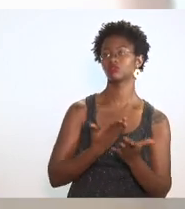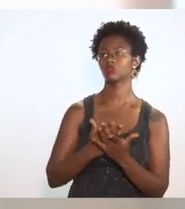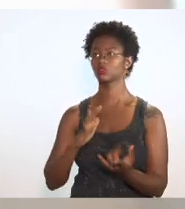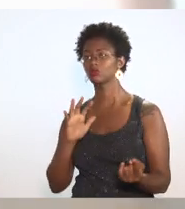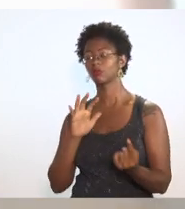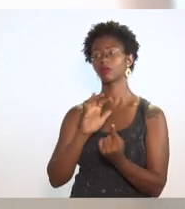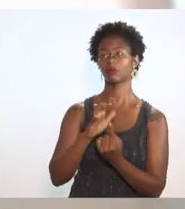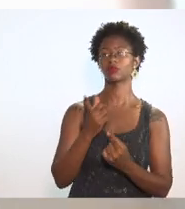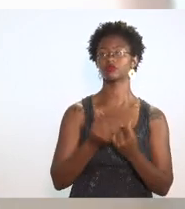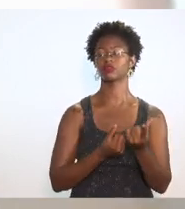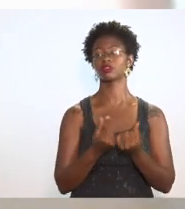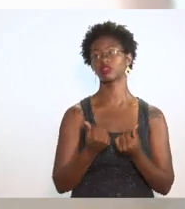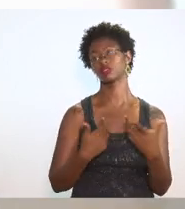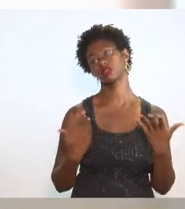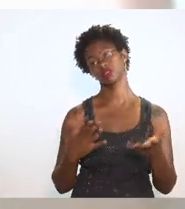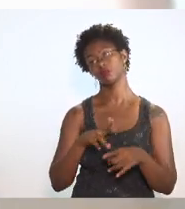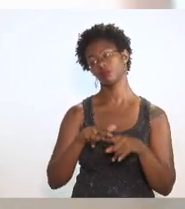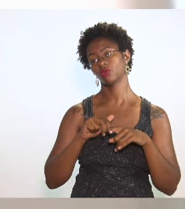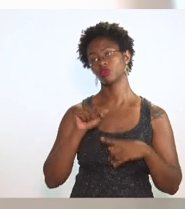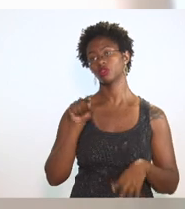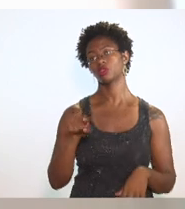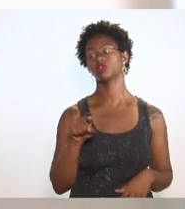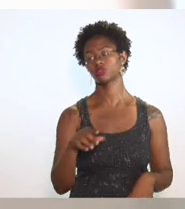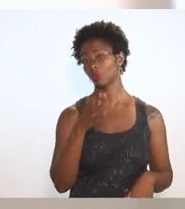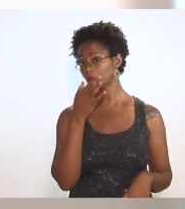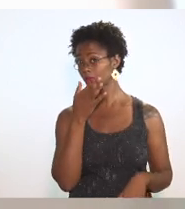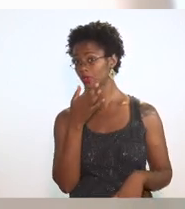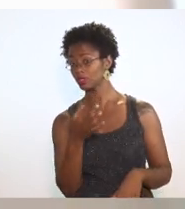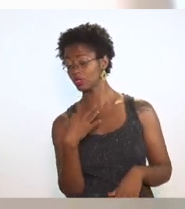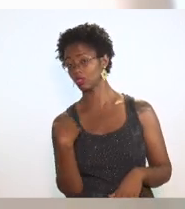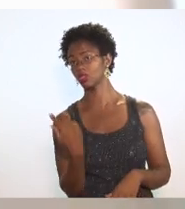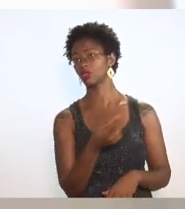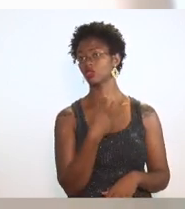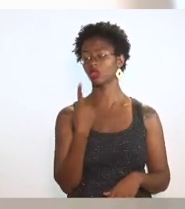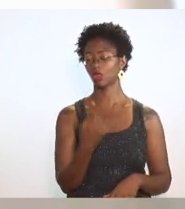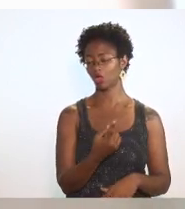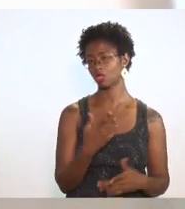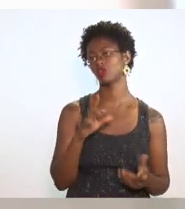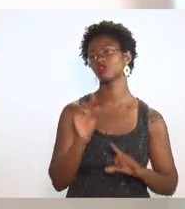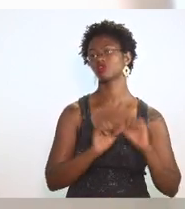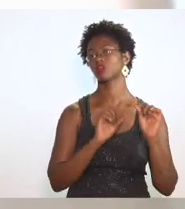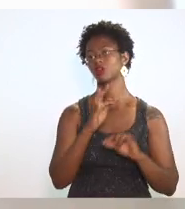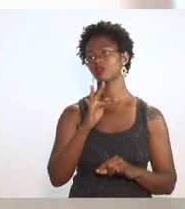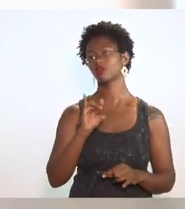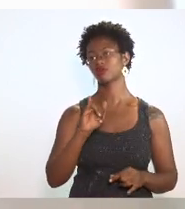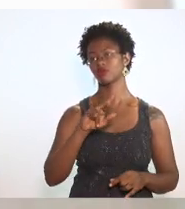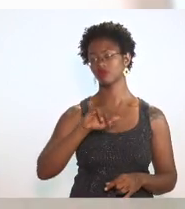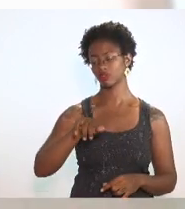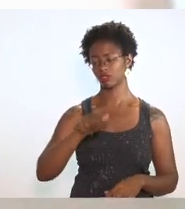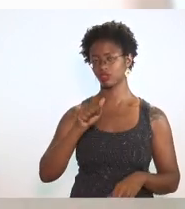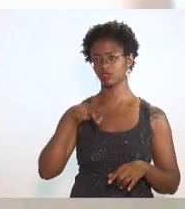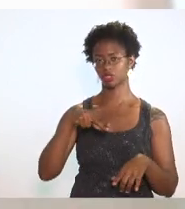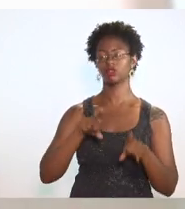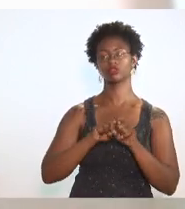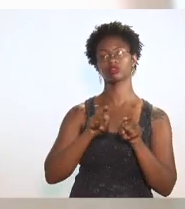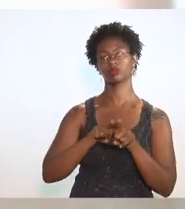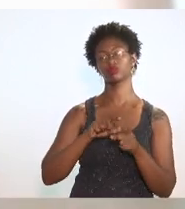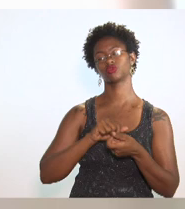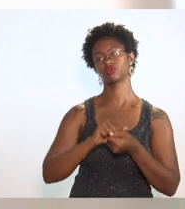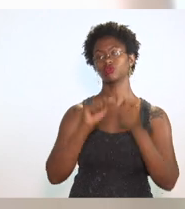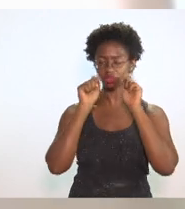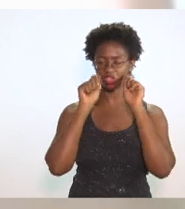nesse contexto, é que a gente sugere que a Firjan, junto com a Alerj, já que esse é um